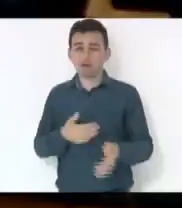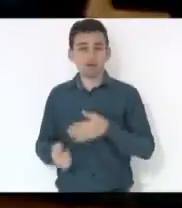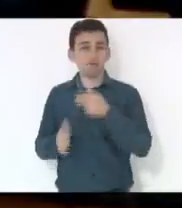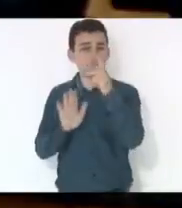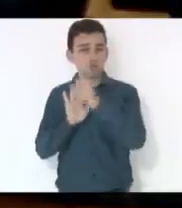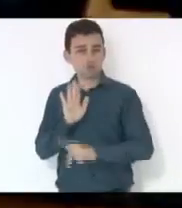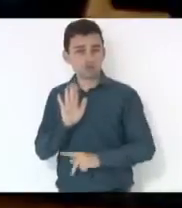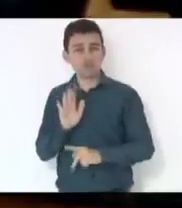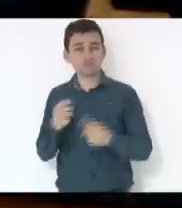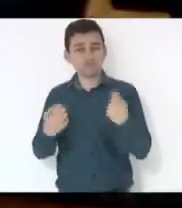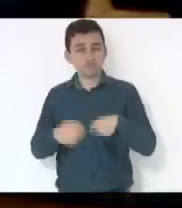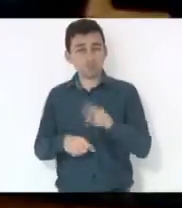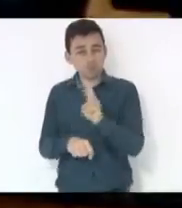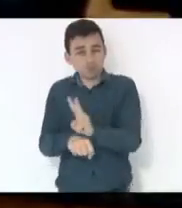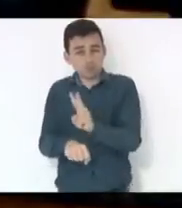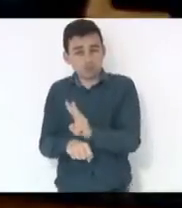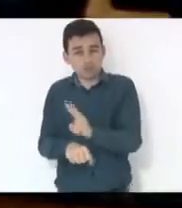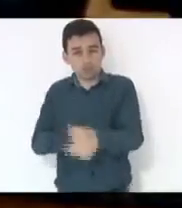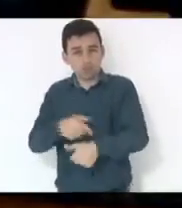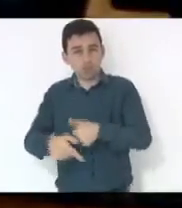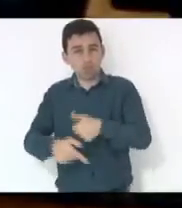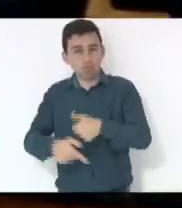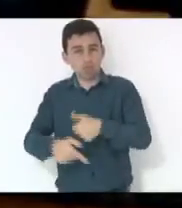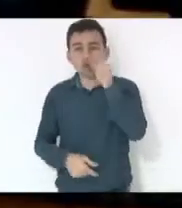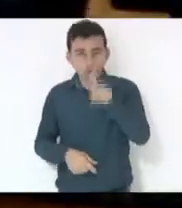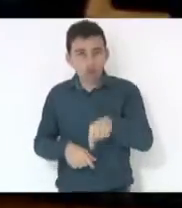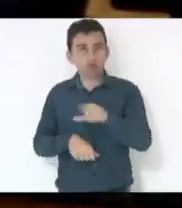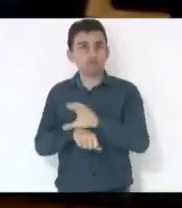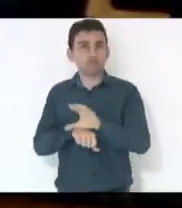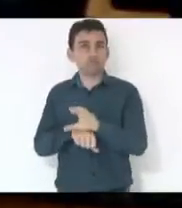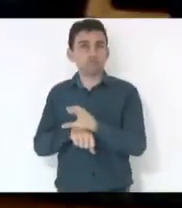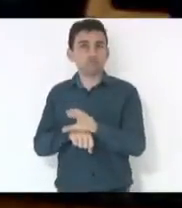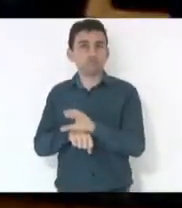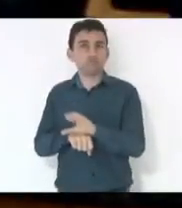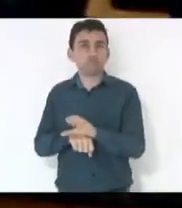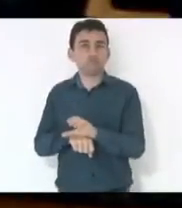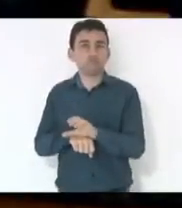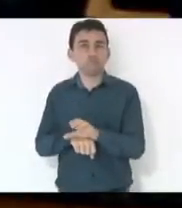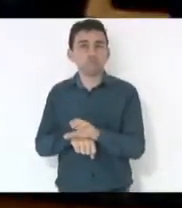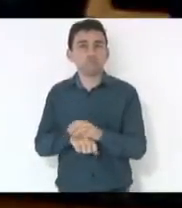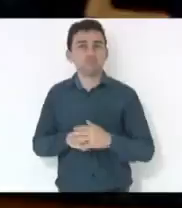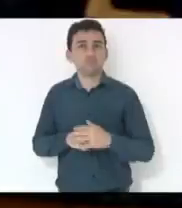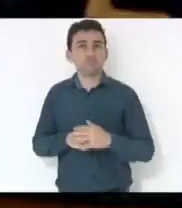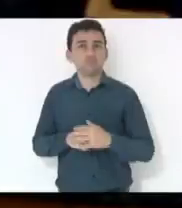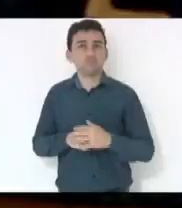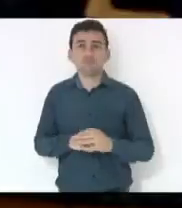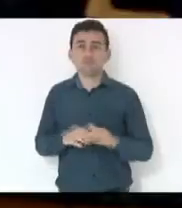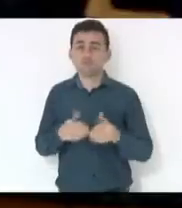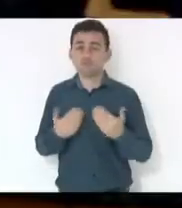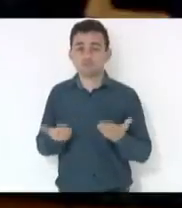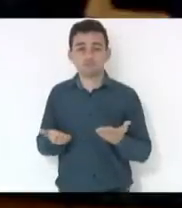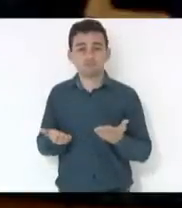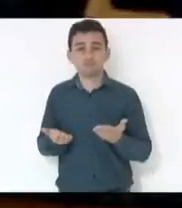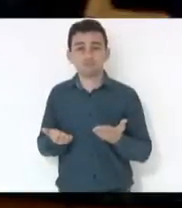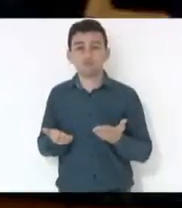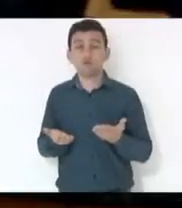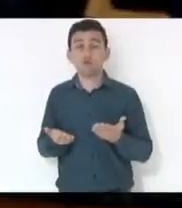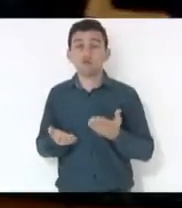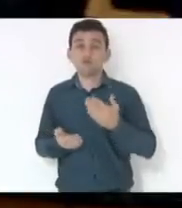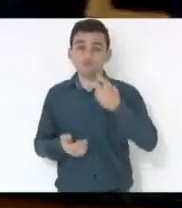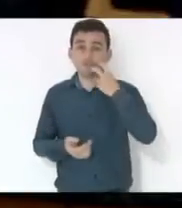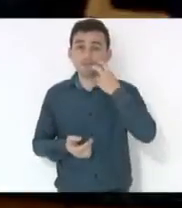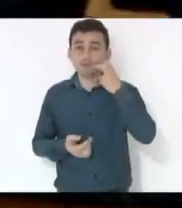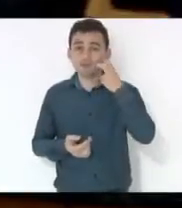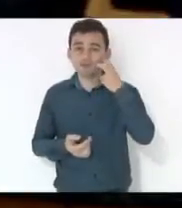que proteja o trabalho da mulher é constitucional. Então, encaminha nessa direção. O deputado Vampiro, no